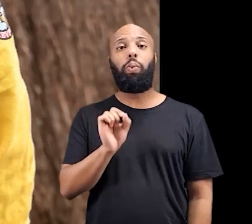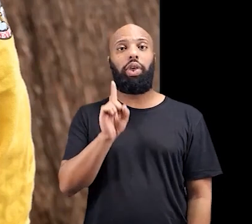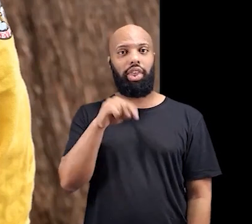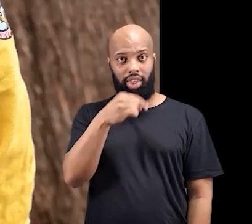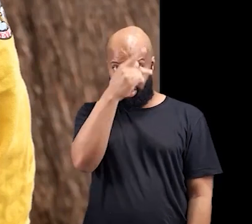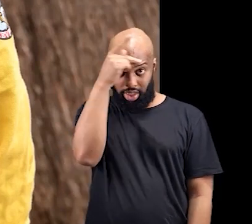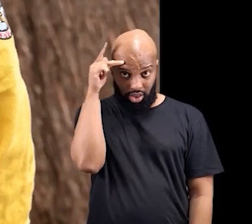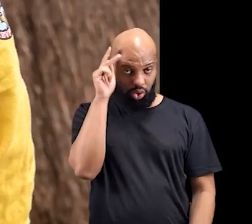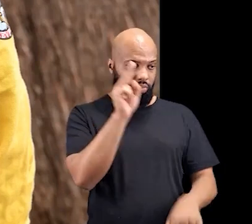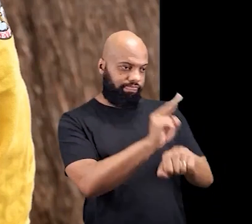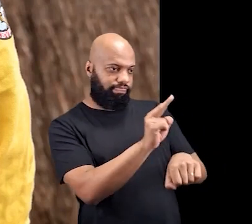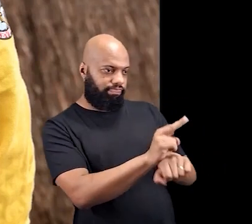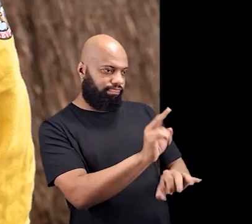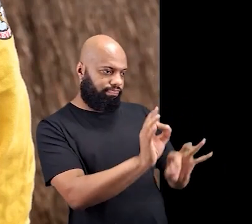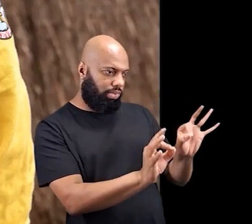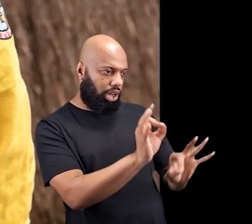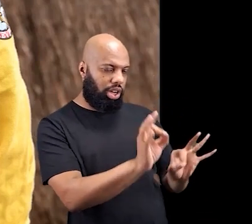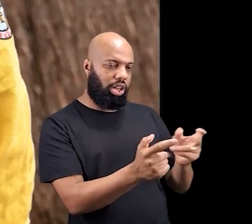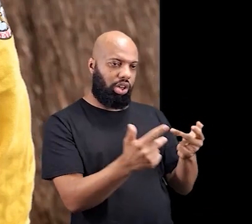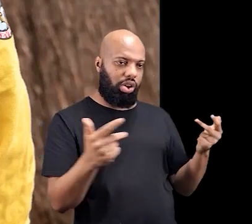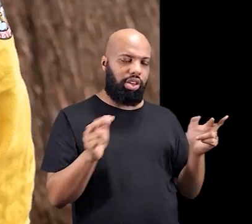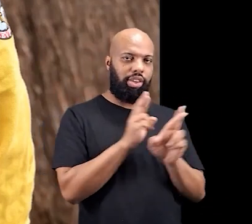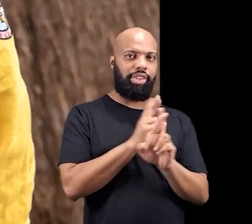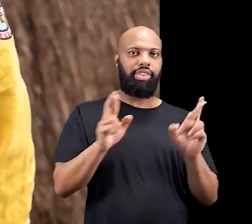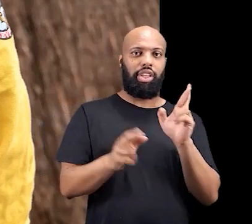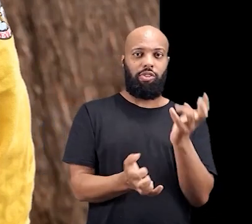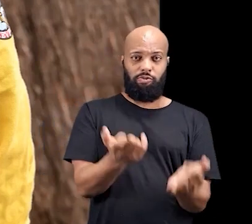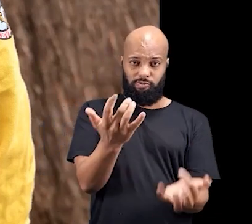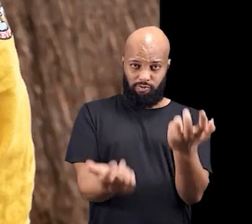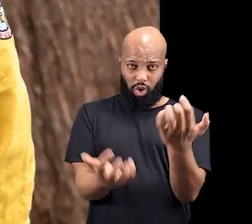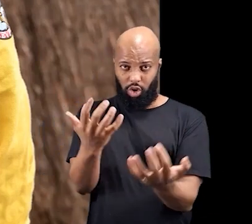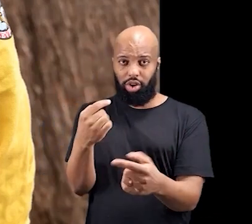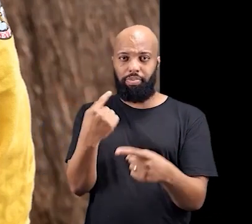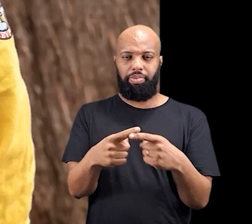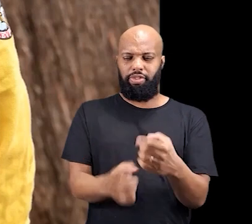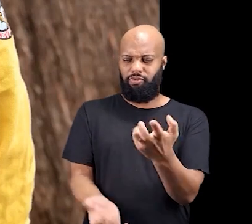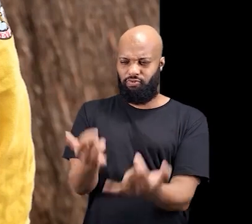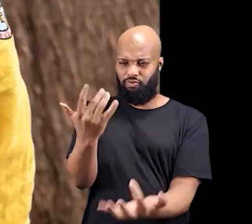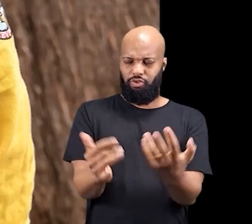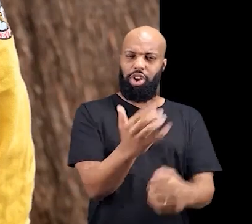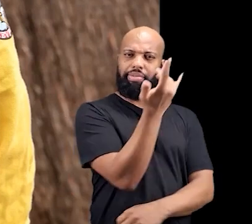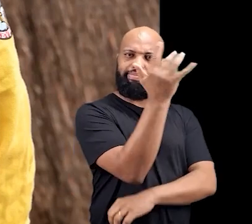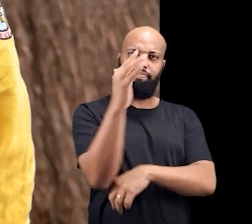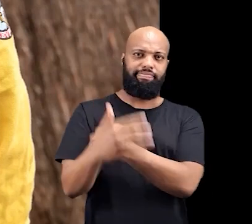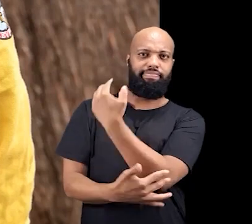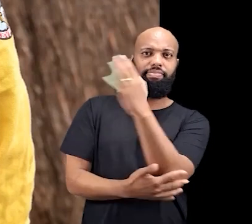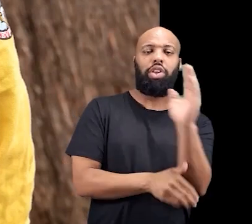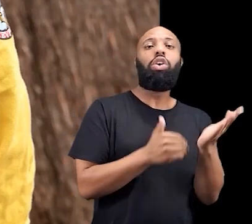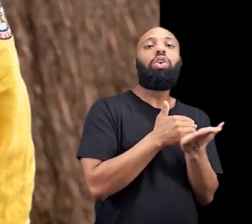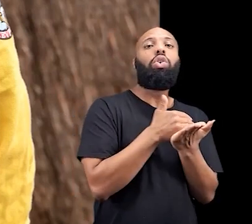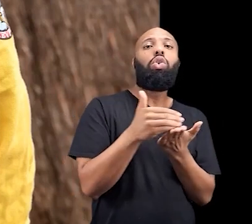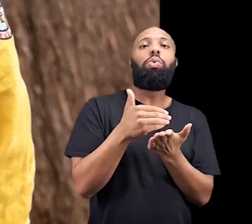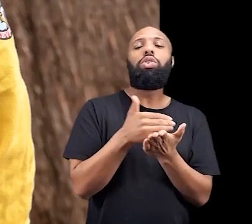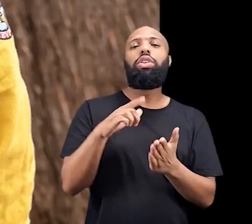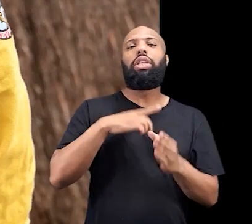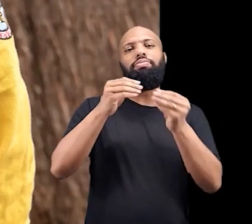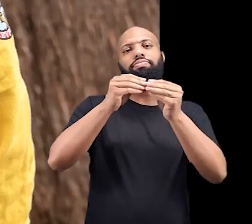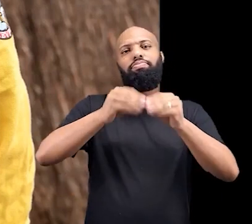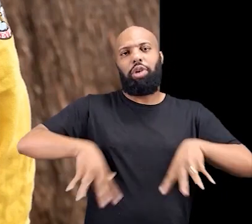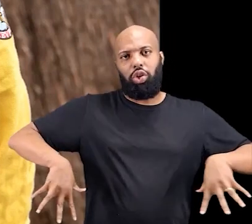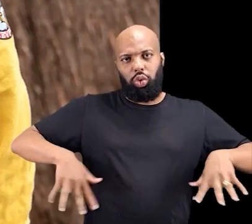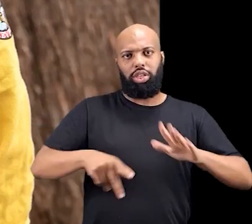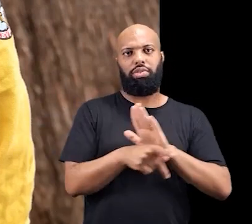esse daqui, é o nosso brigadiza de incêndio, porque os incêndios, as queimadas, começaram